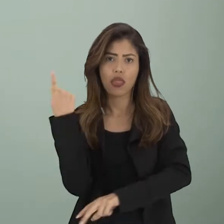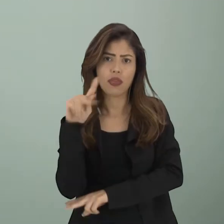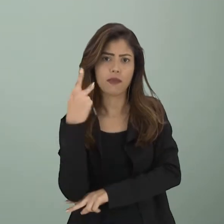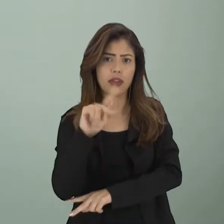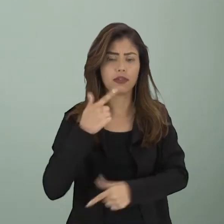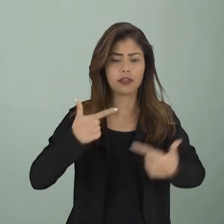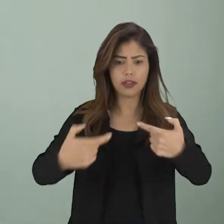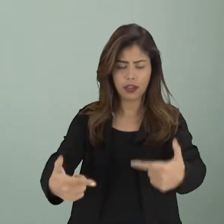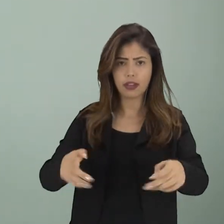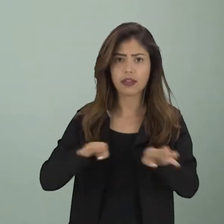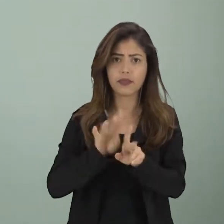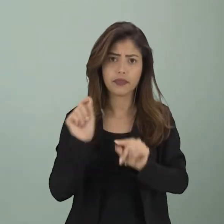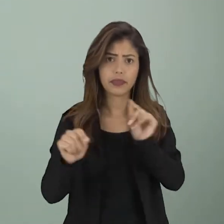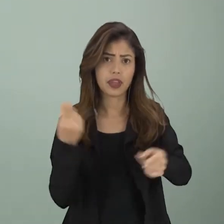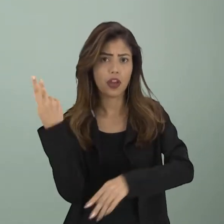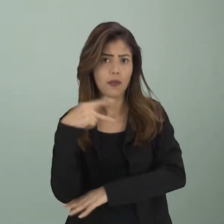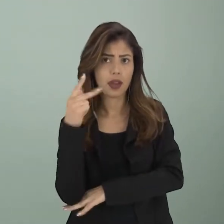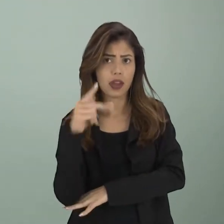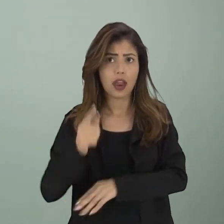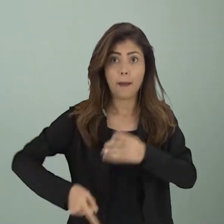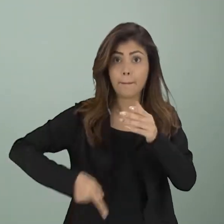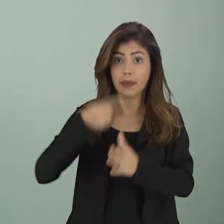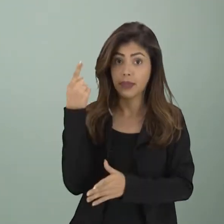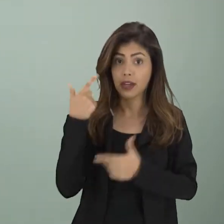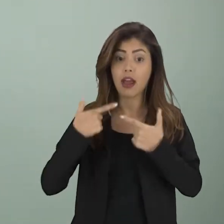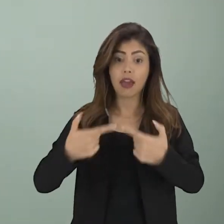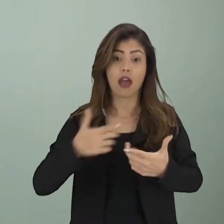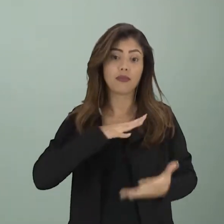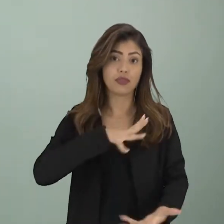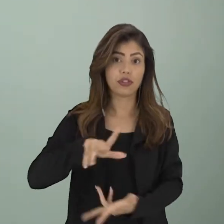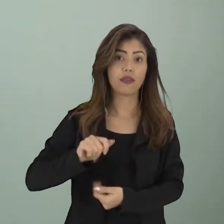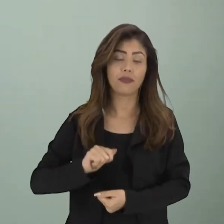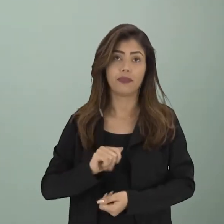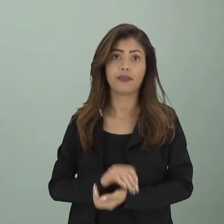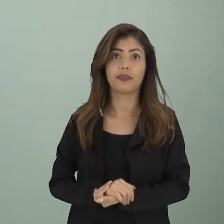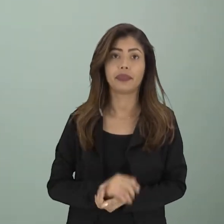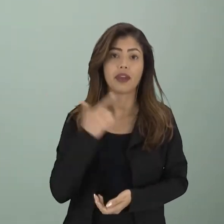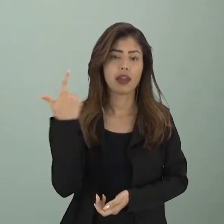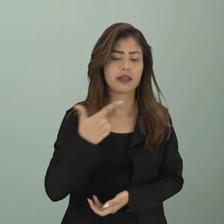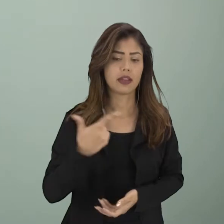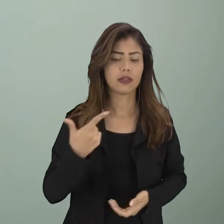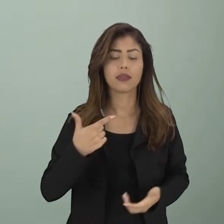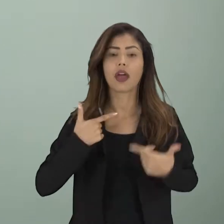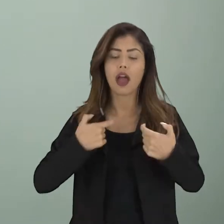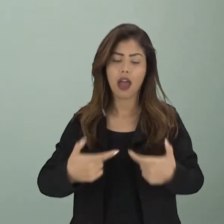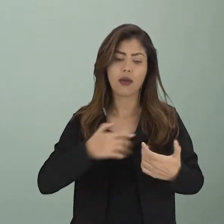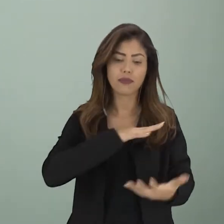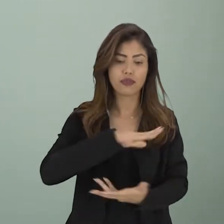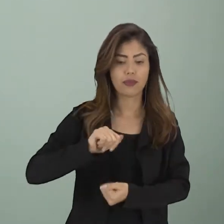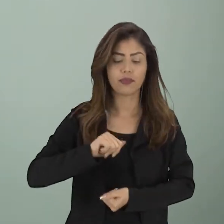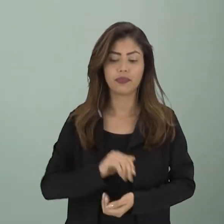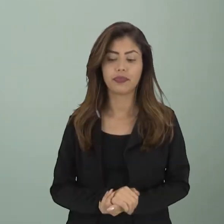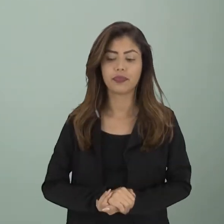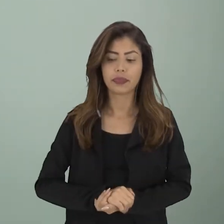entreguerras, e o período entre a Primeira Guerra Mundial e a Segunda Guerra Mundial.